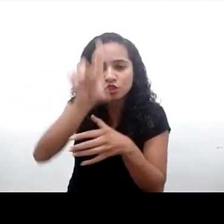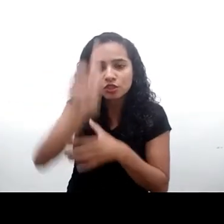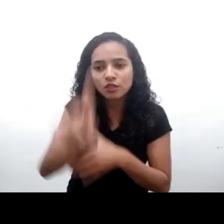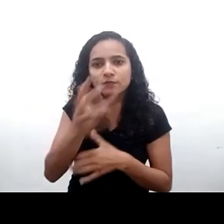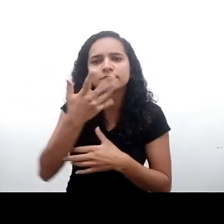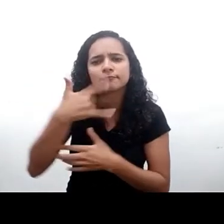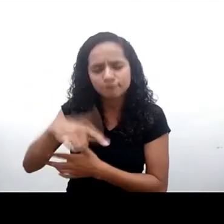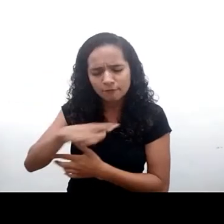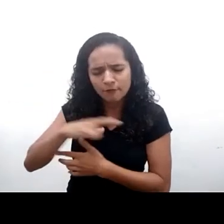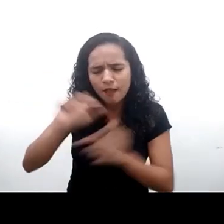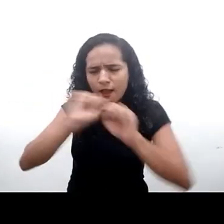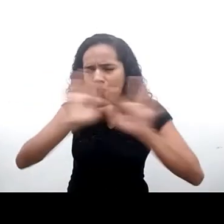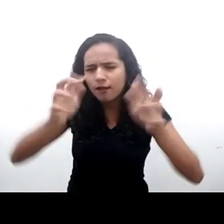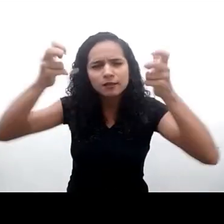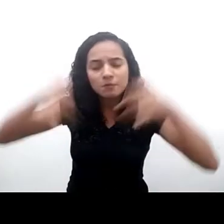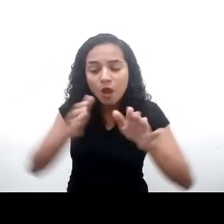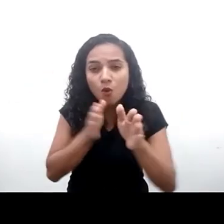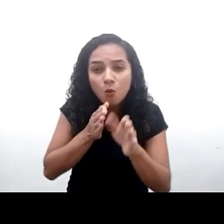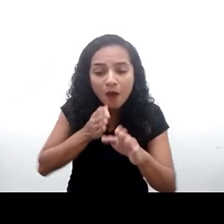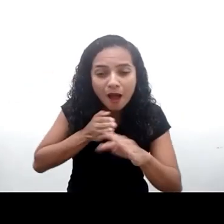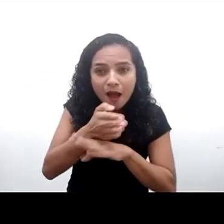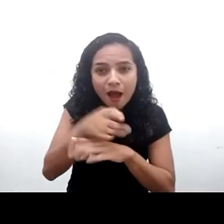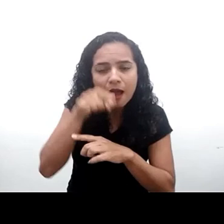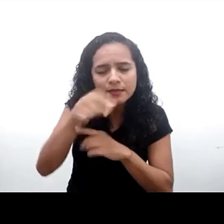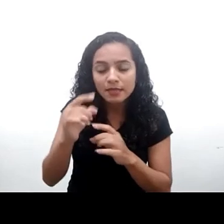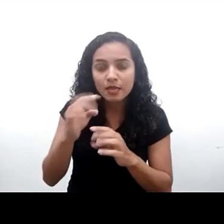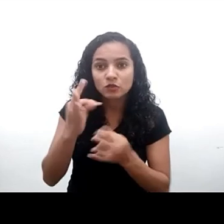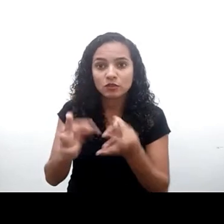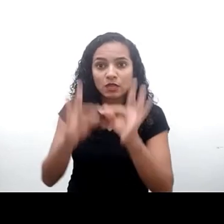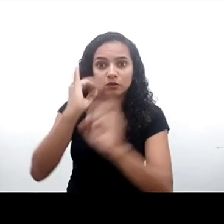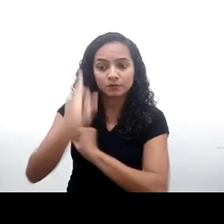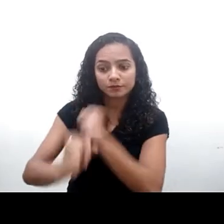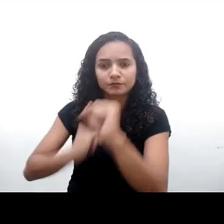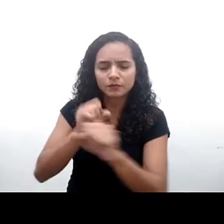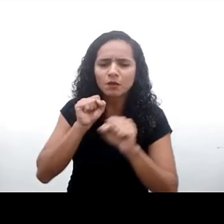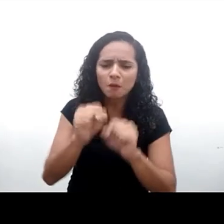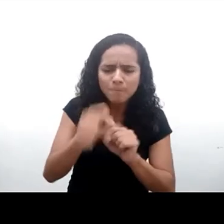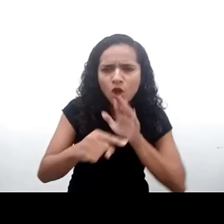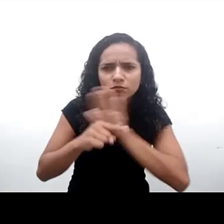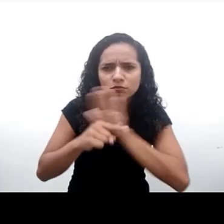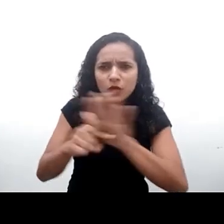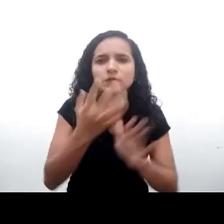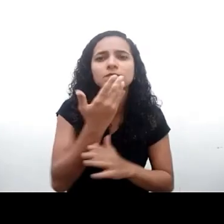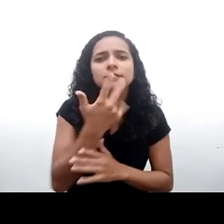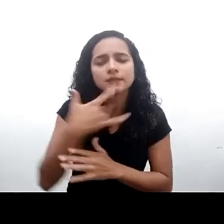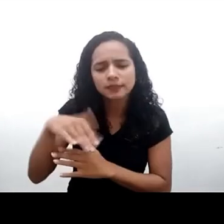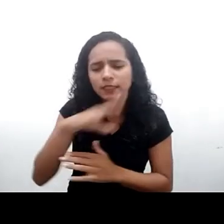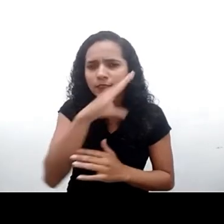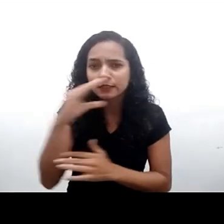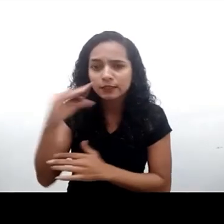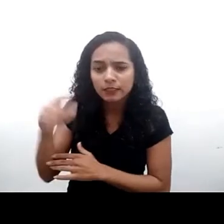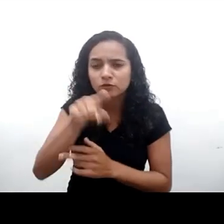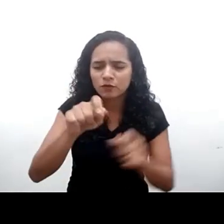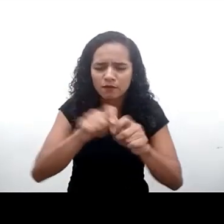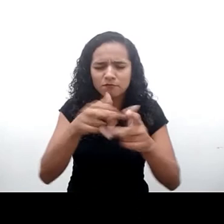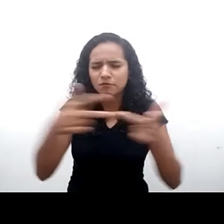e deixa claro que o acesso significativo às tecnologias digitais pode ajudar crianças e adolescentes a realizar toda a gama de seus